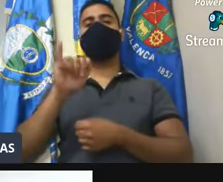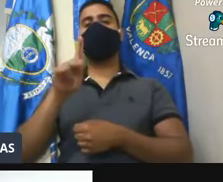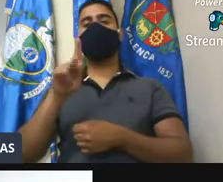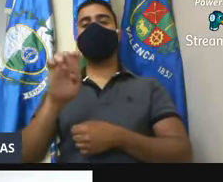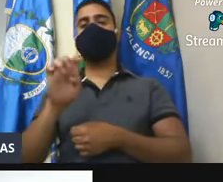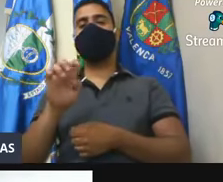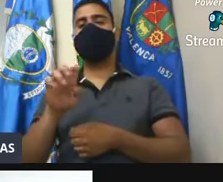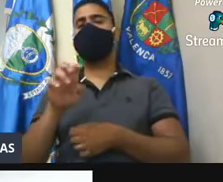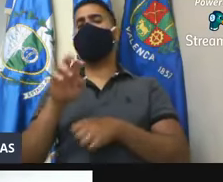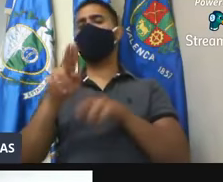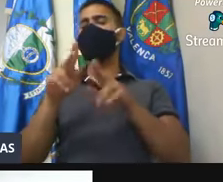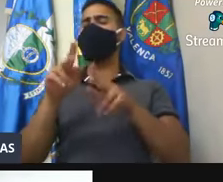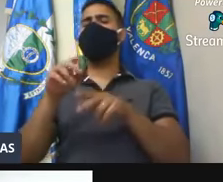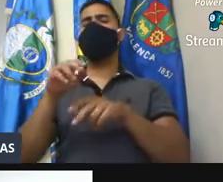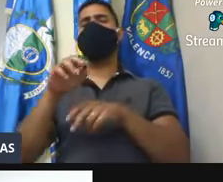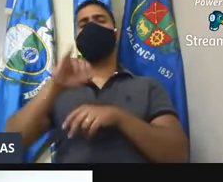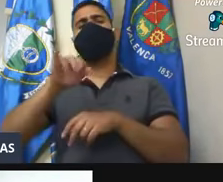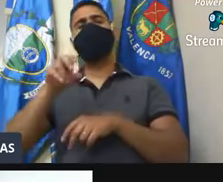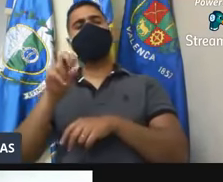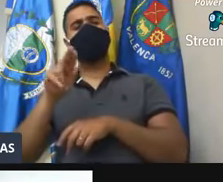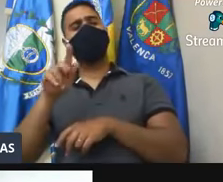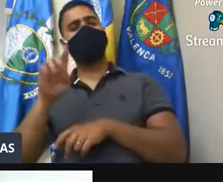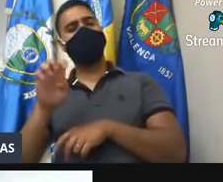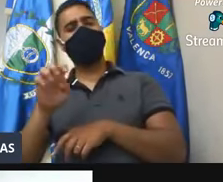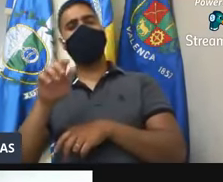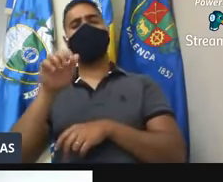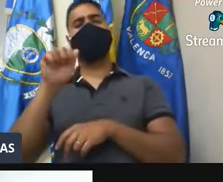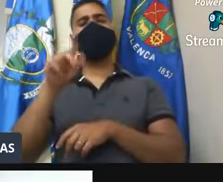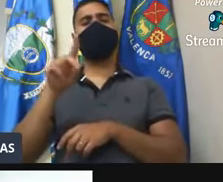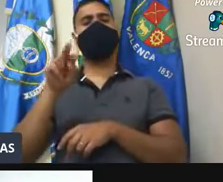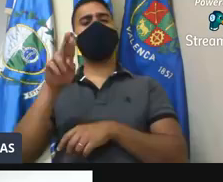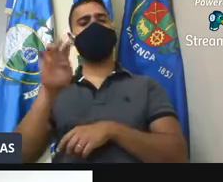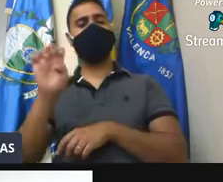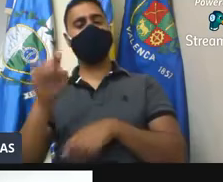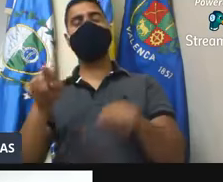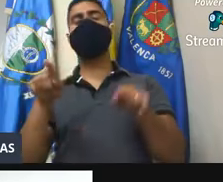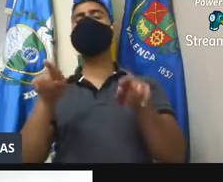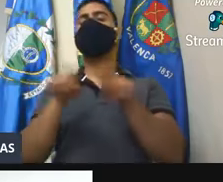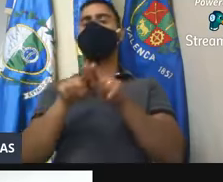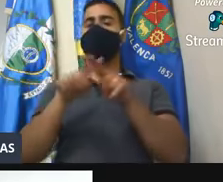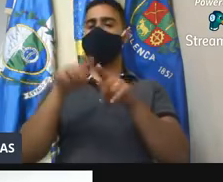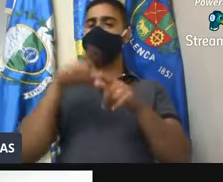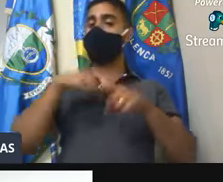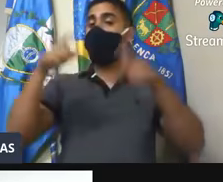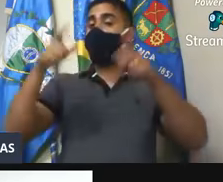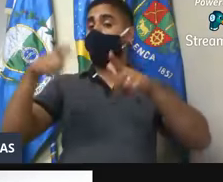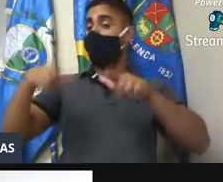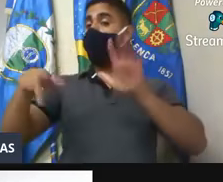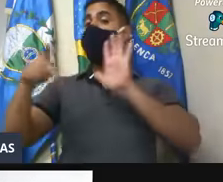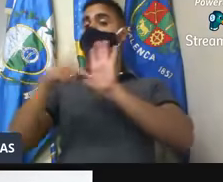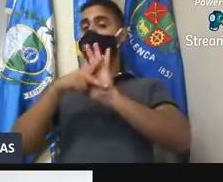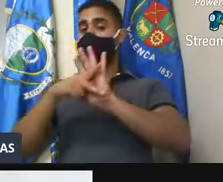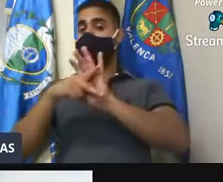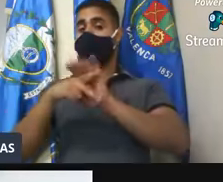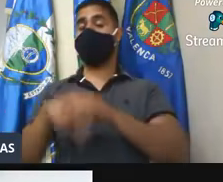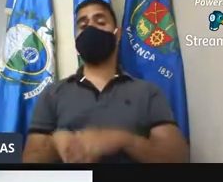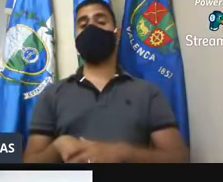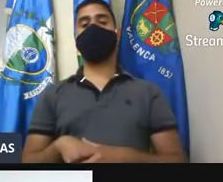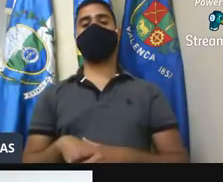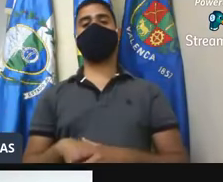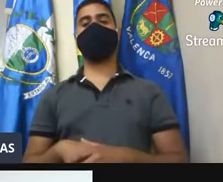Mauro, que o André, que é o Jorge, né? Então, são pessoas que também têm ali seu, seu espaço dentro da,